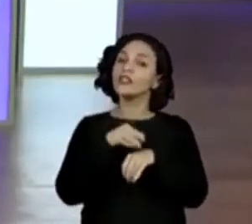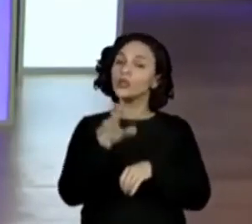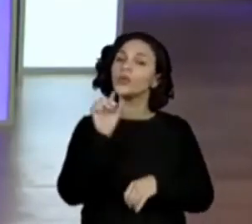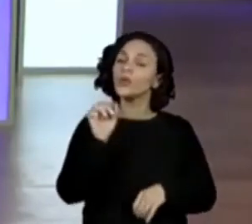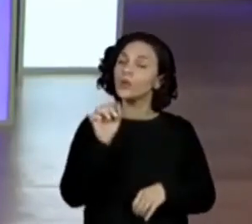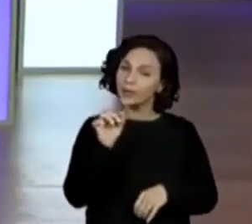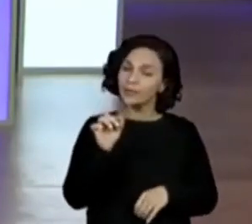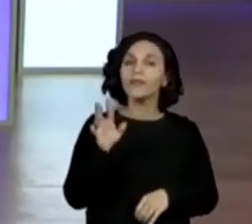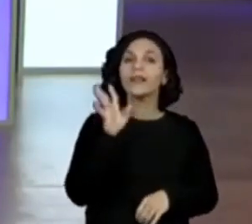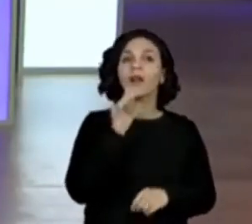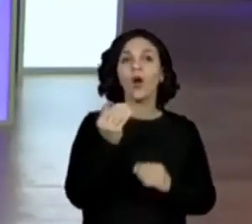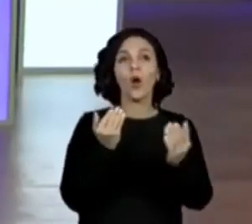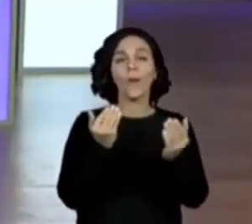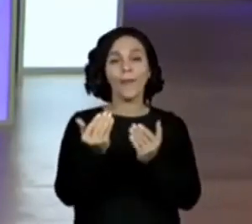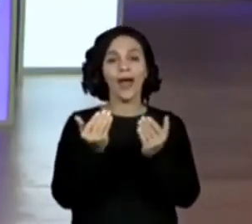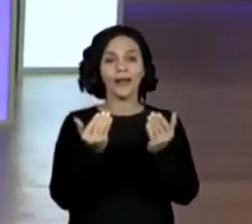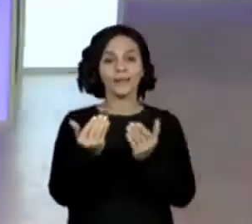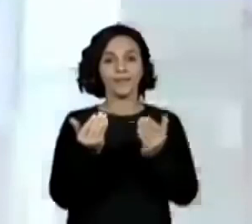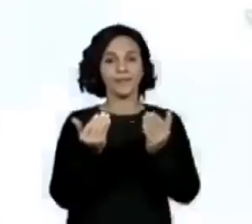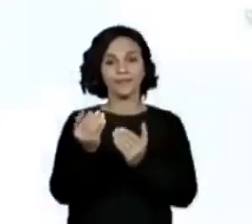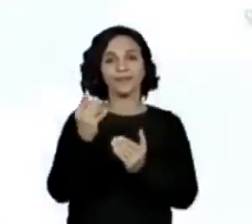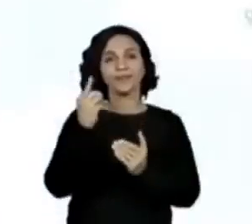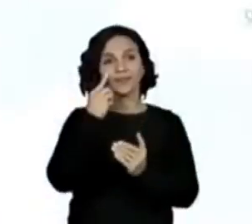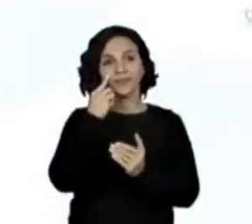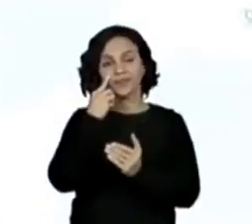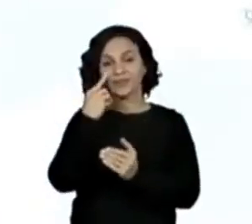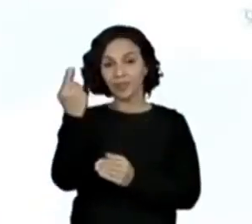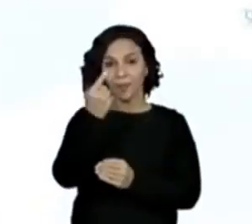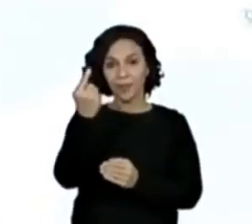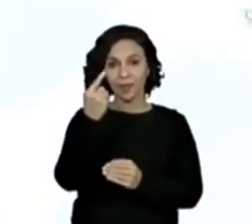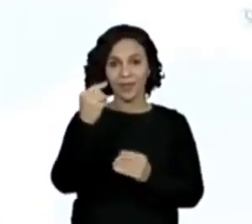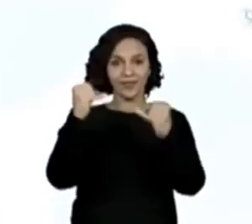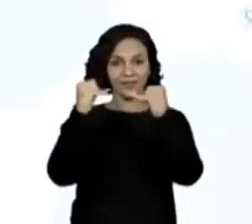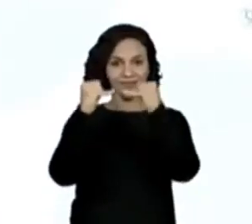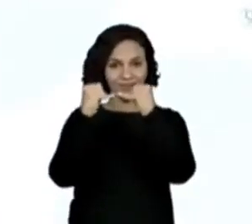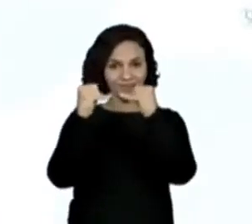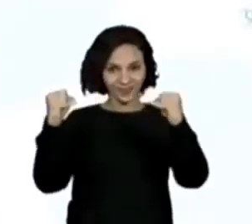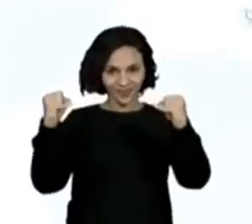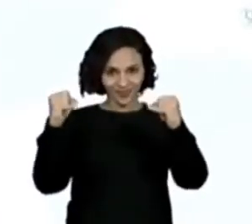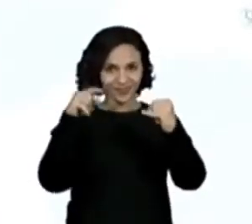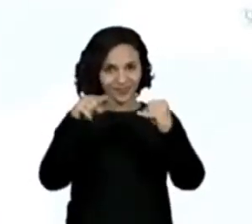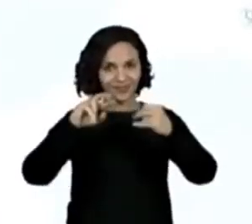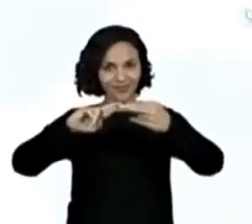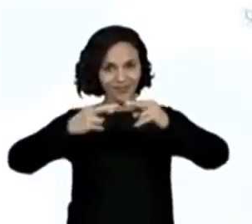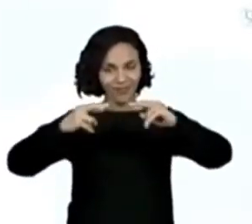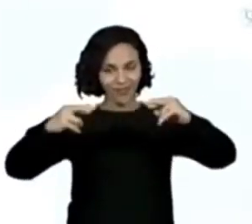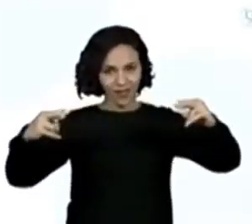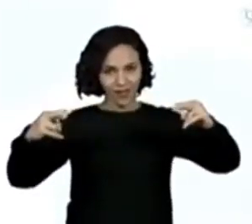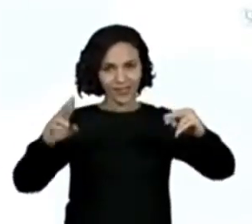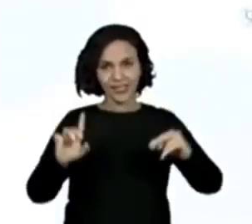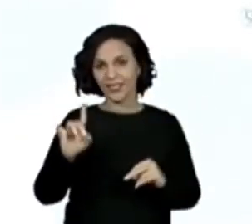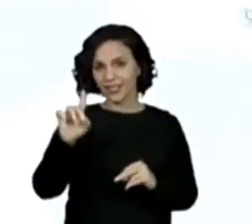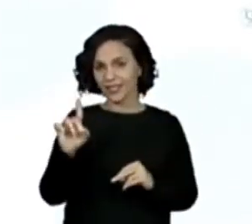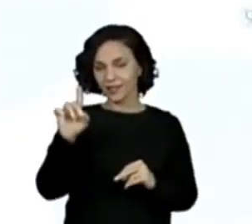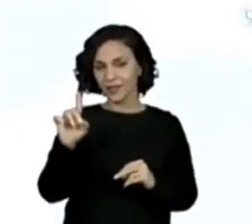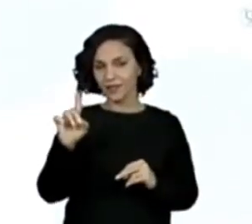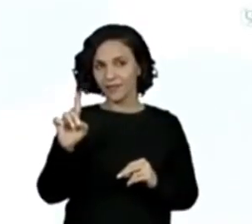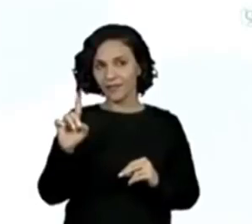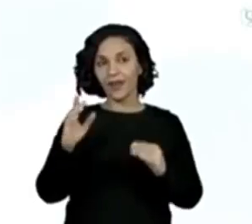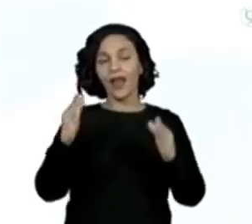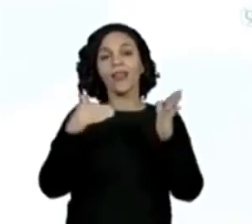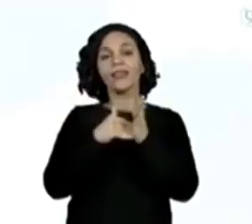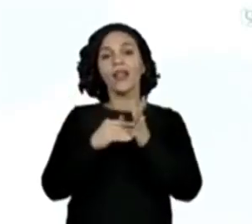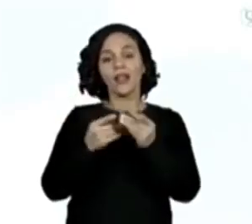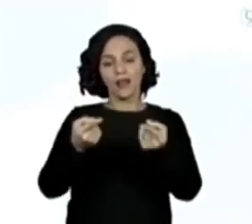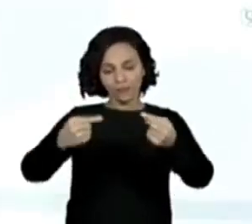é a gente comparar aqui, ó. A primeira corda de cima até onde